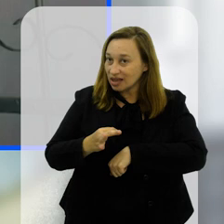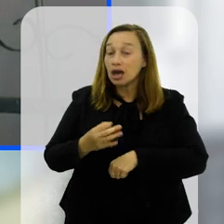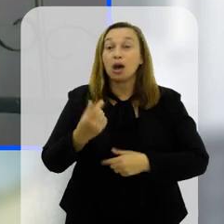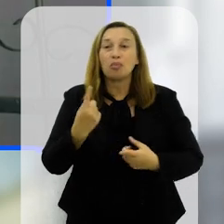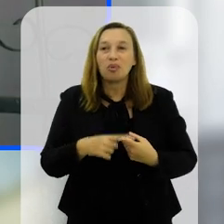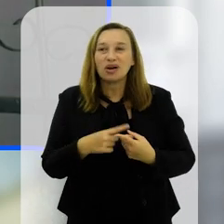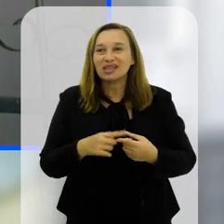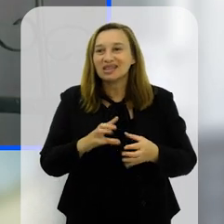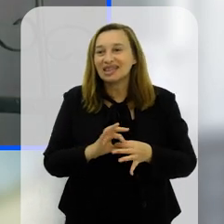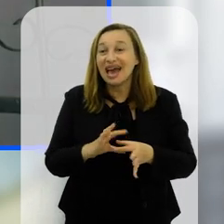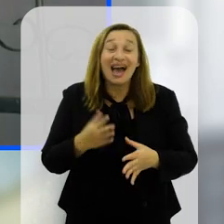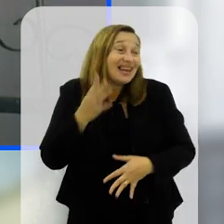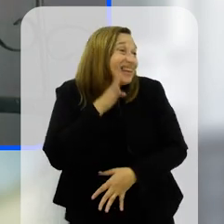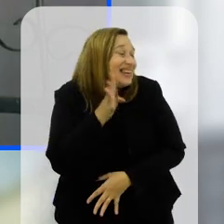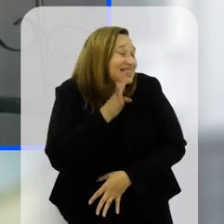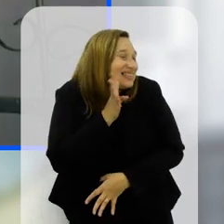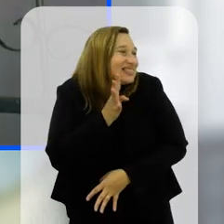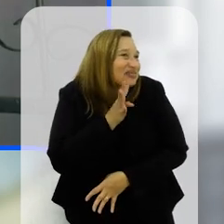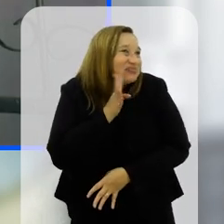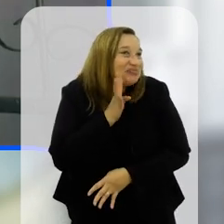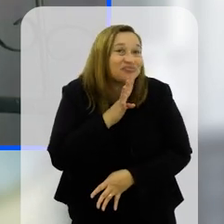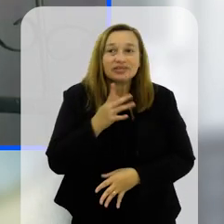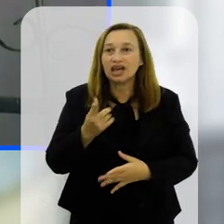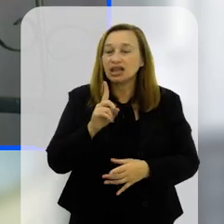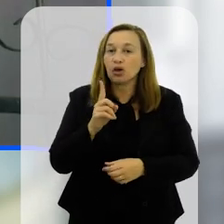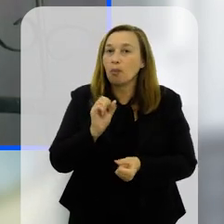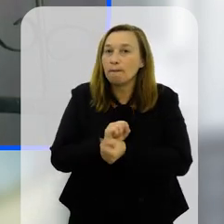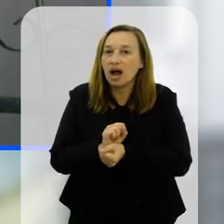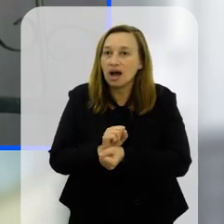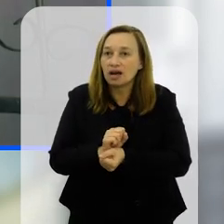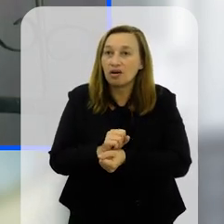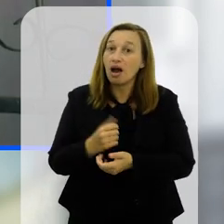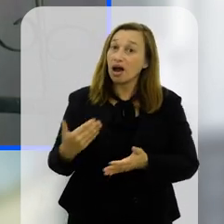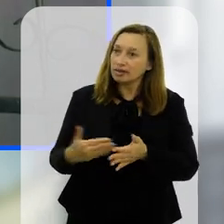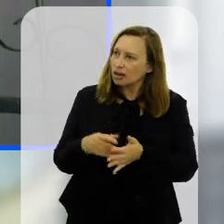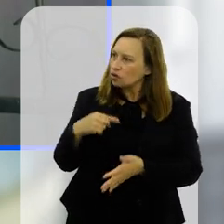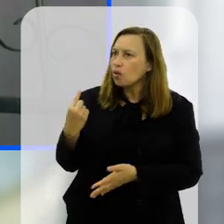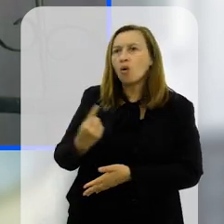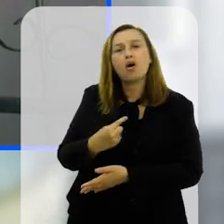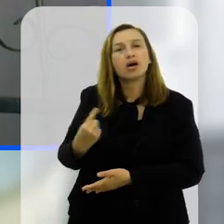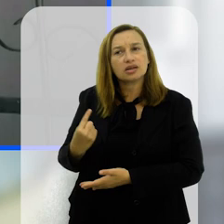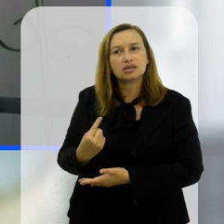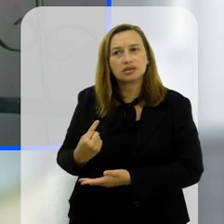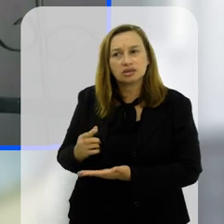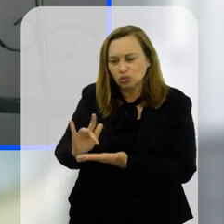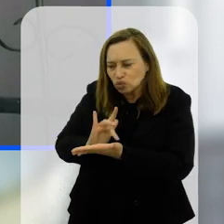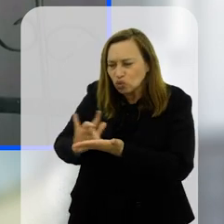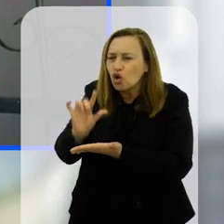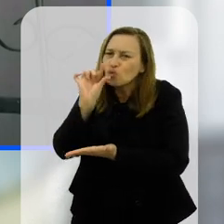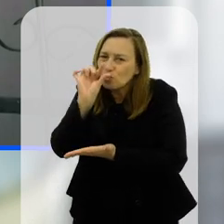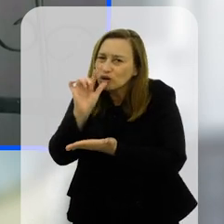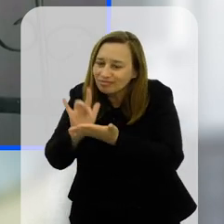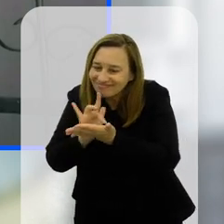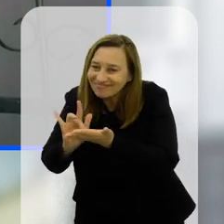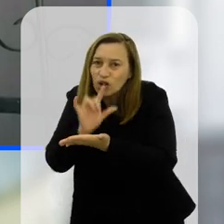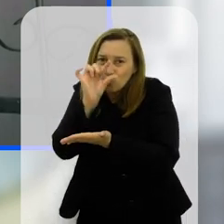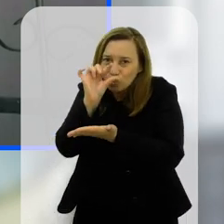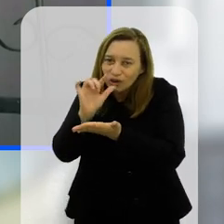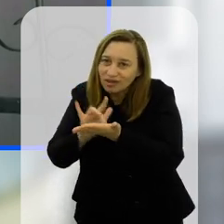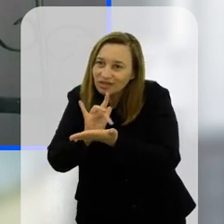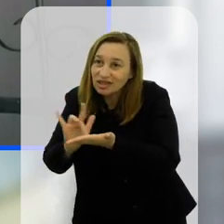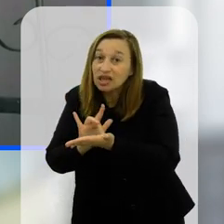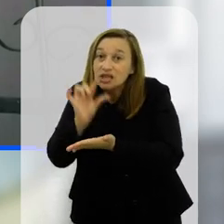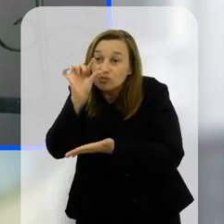tempo porque se a gente ah está muito legal eles não param realmente até a gente mesmo a gente ah mas é só um